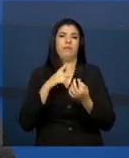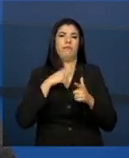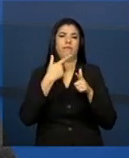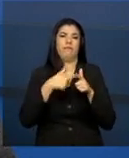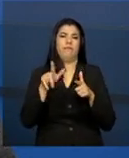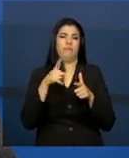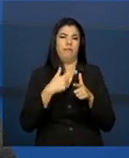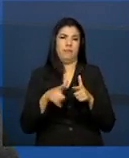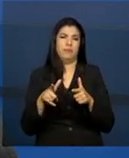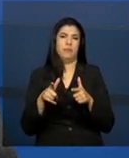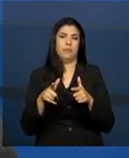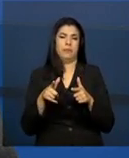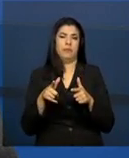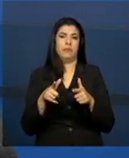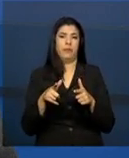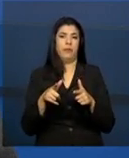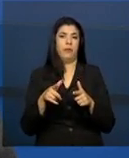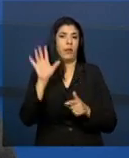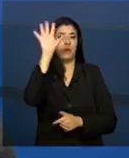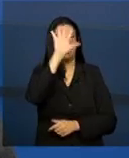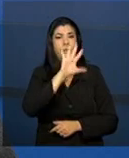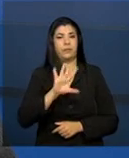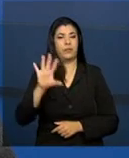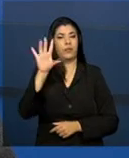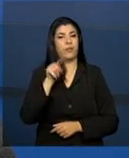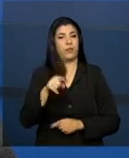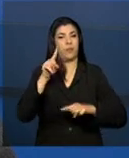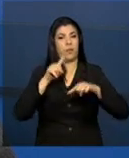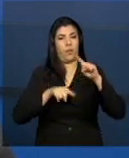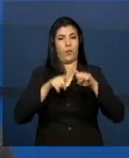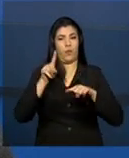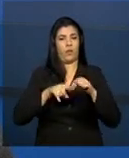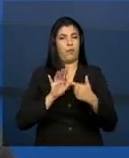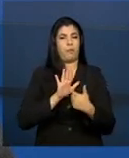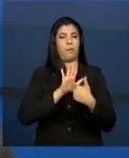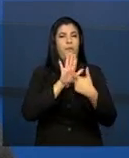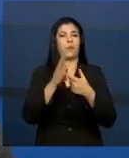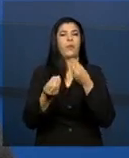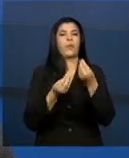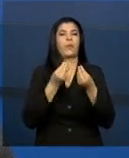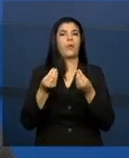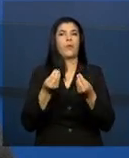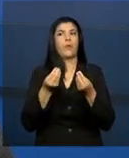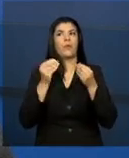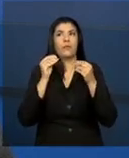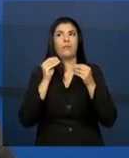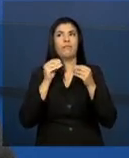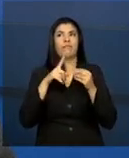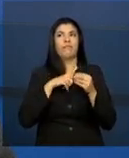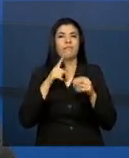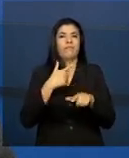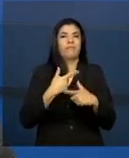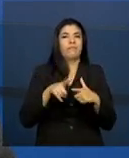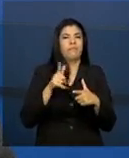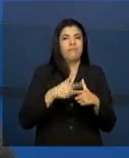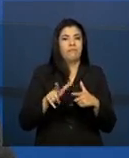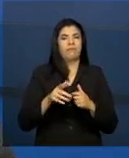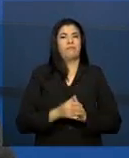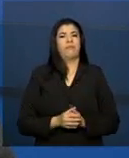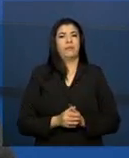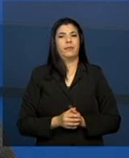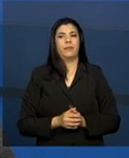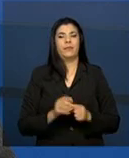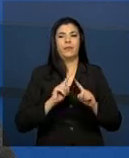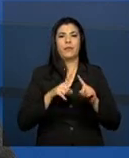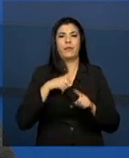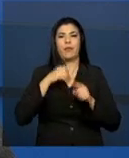de alguma maneira, o instrumental, ele acaba explicitando essa situação e, às vezes, gera um desconforto. Só que, o